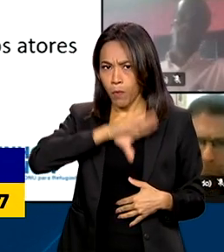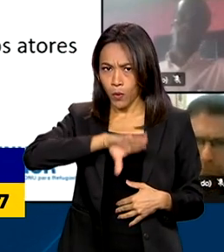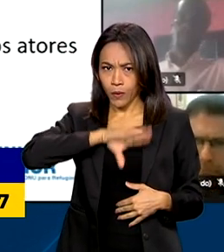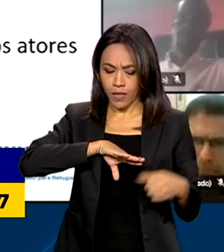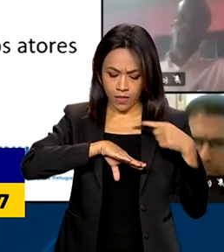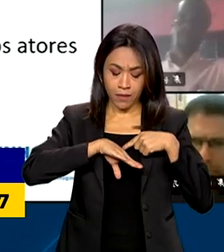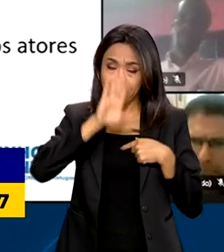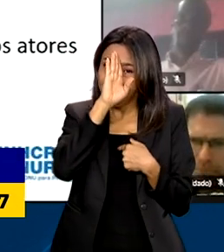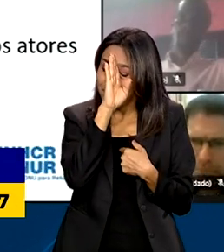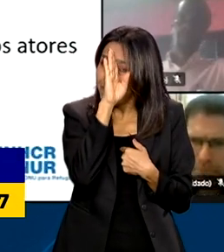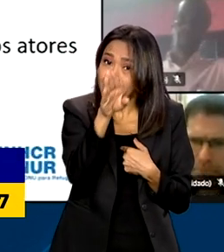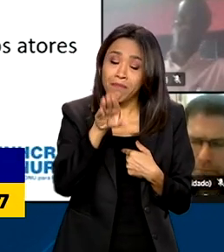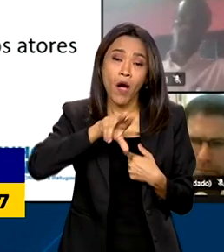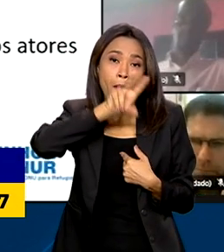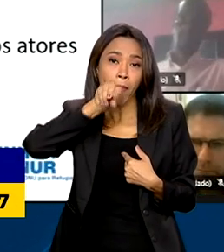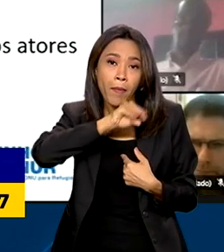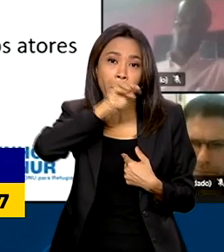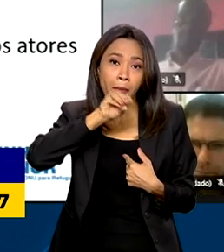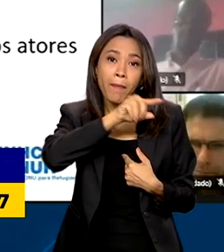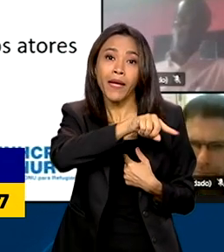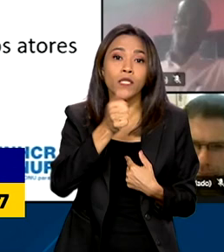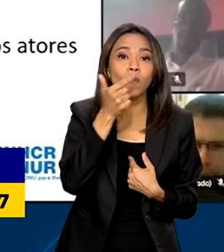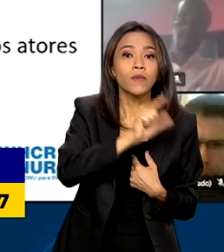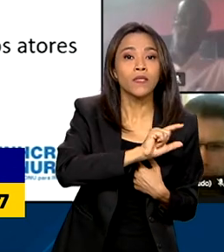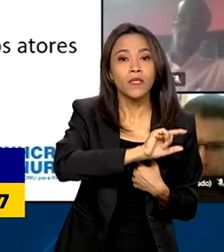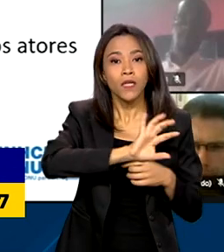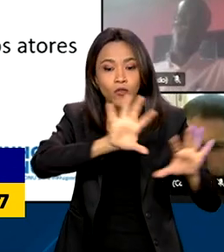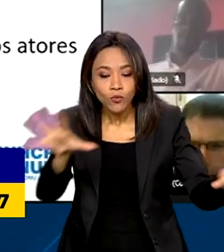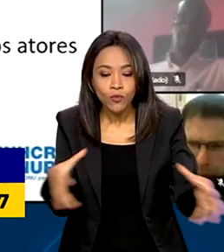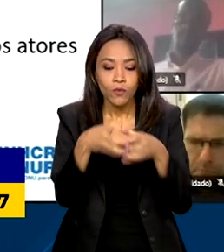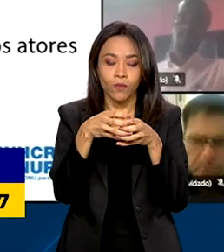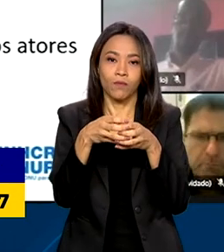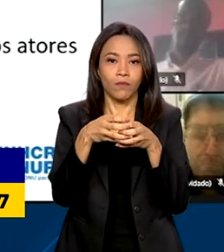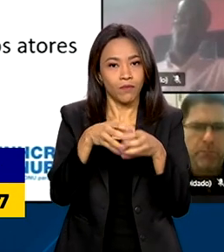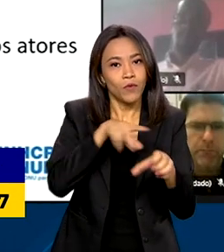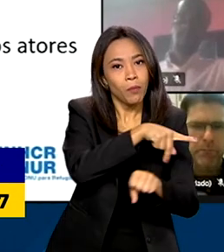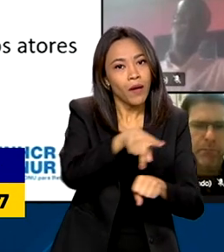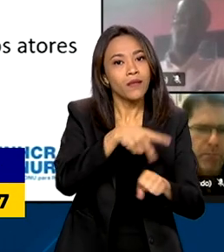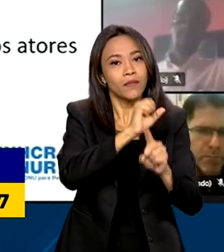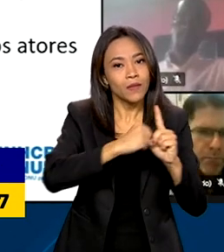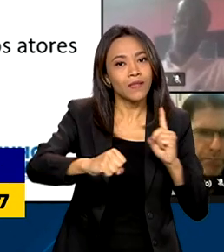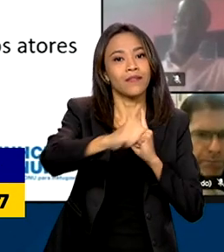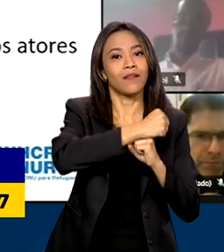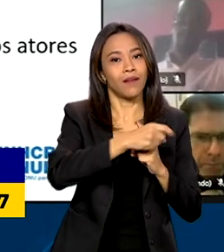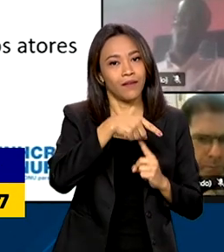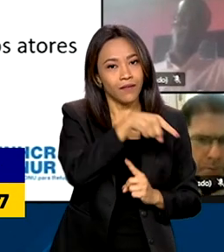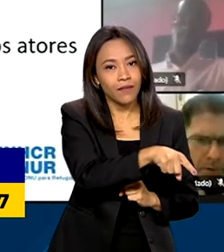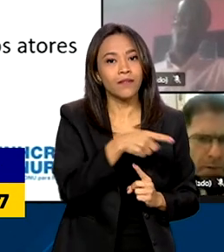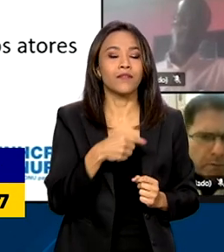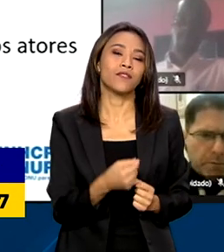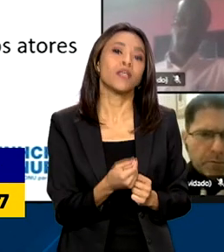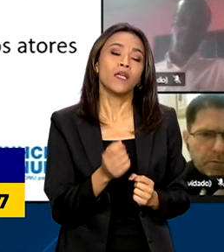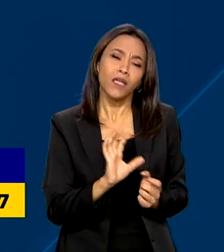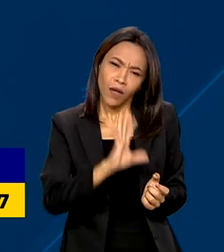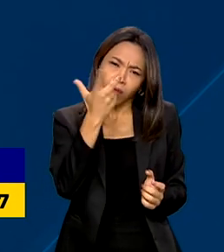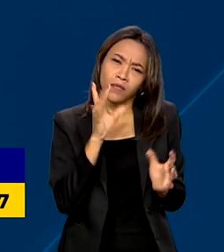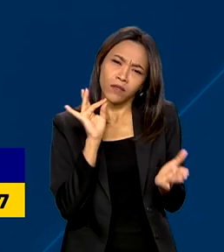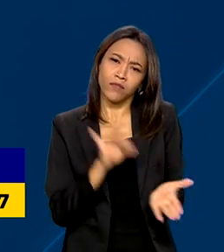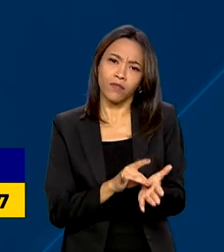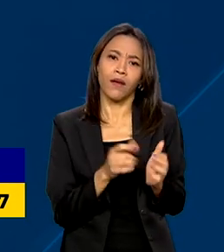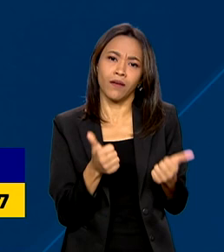principais necessidades para que a integração local e também a inclusão socioeconômica de pessoas refugiadas e imigrantes aconteça.